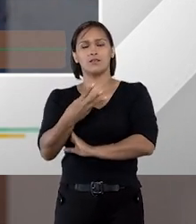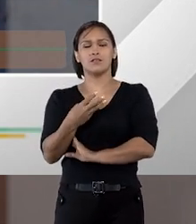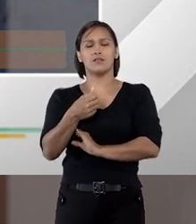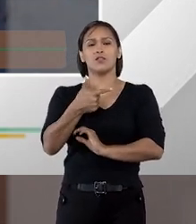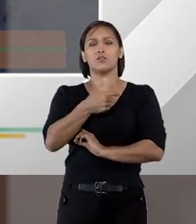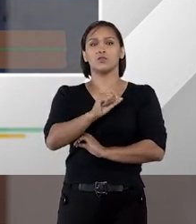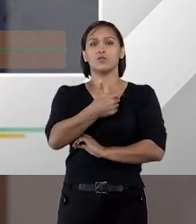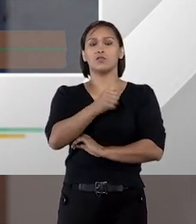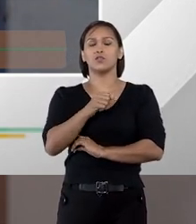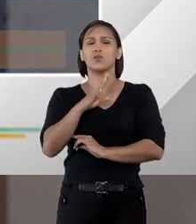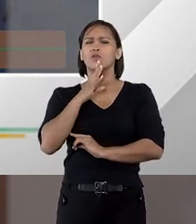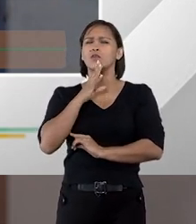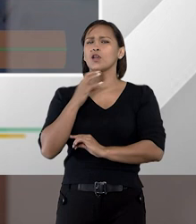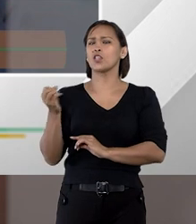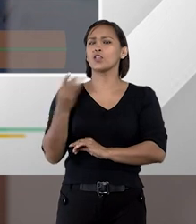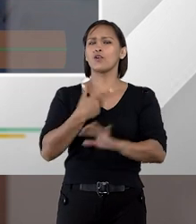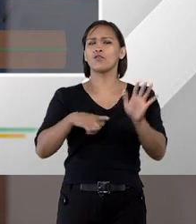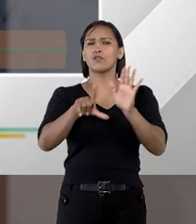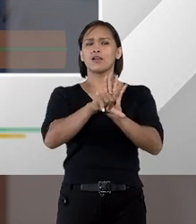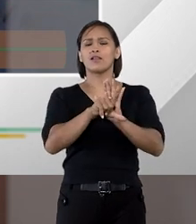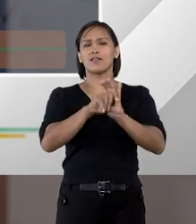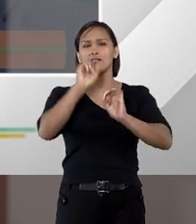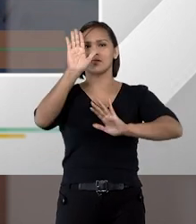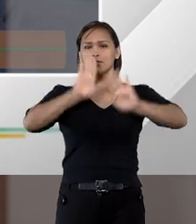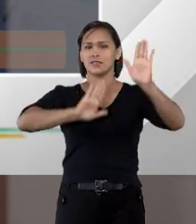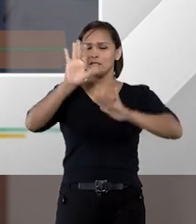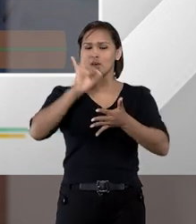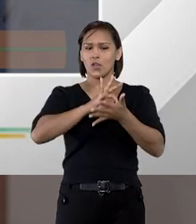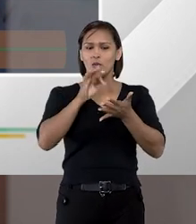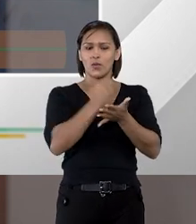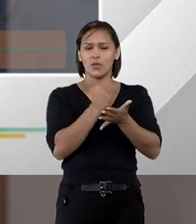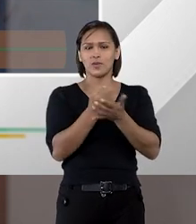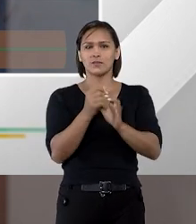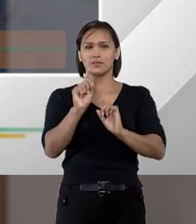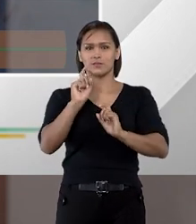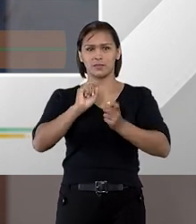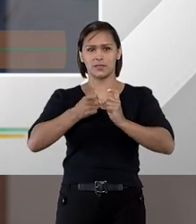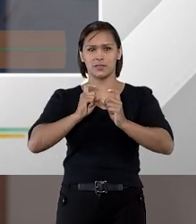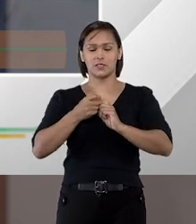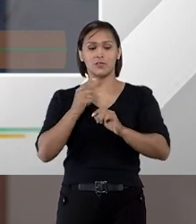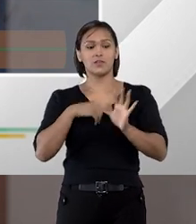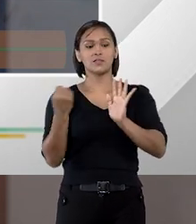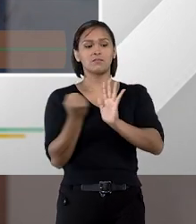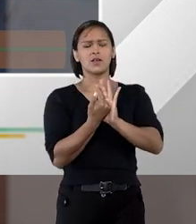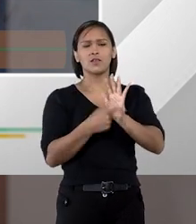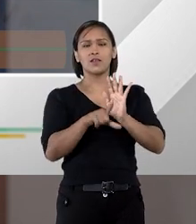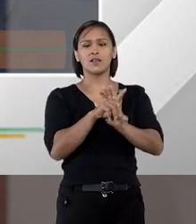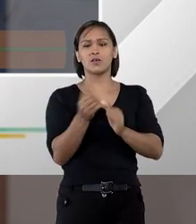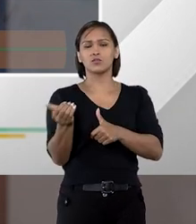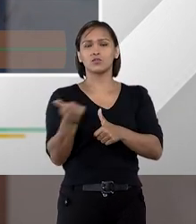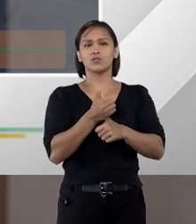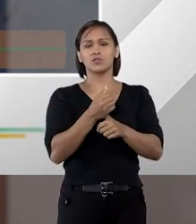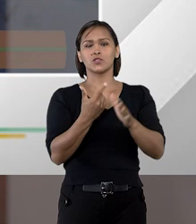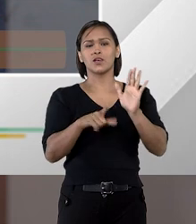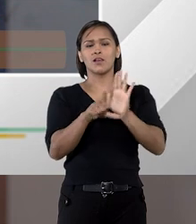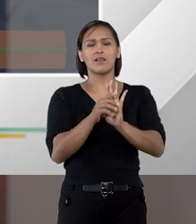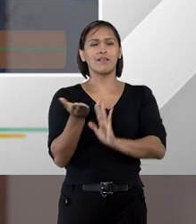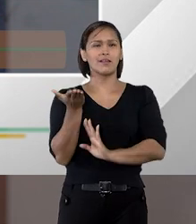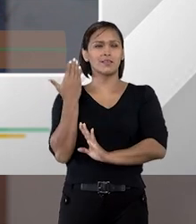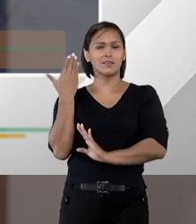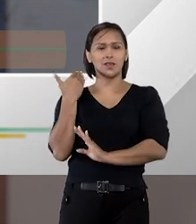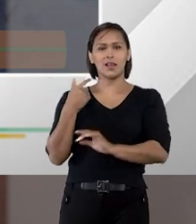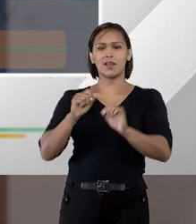2021, conhecida como a nova lei de licitações e contratos administrativos. Esse marco legal substitui a lei de